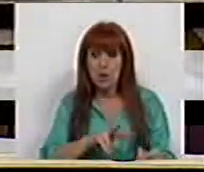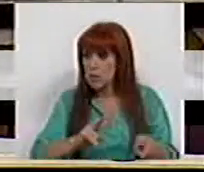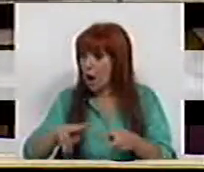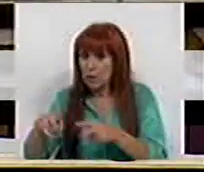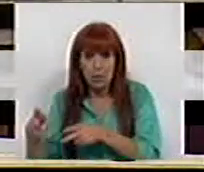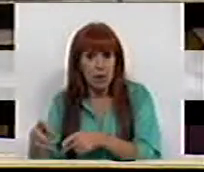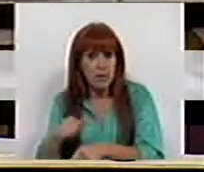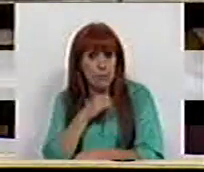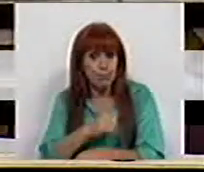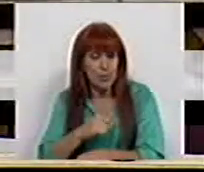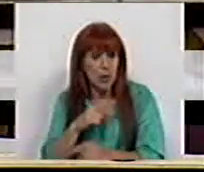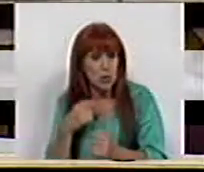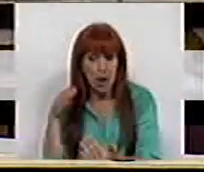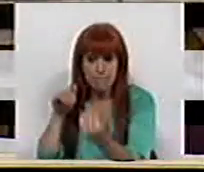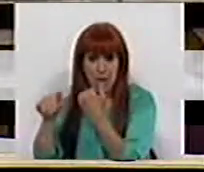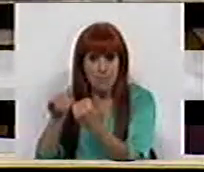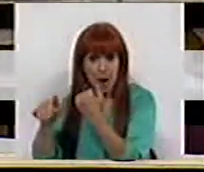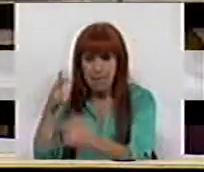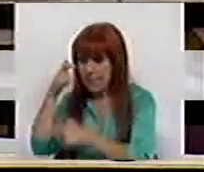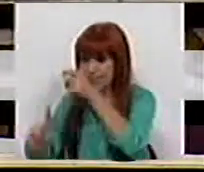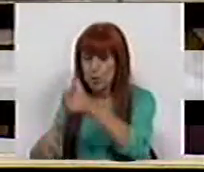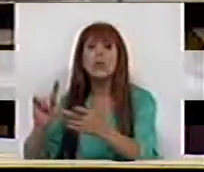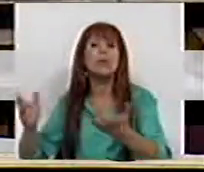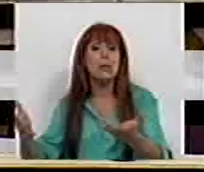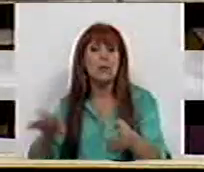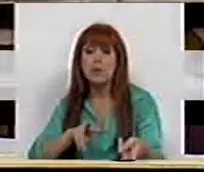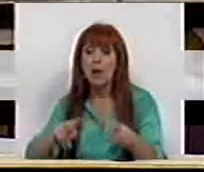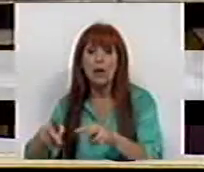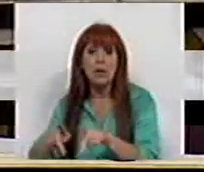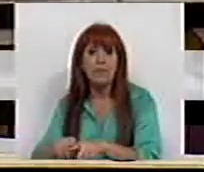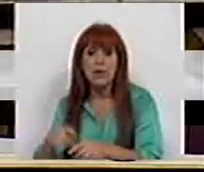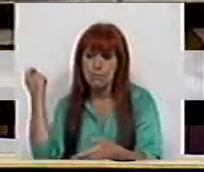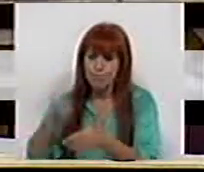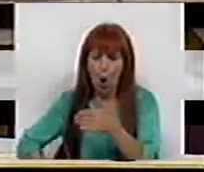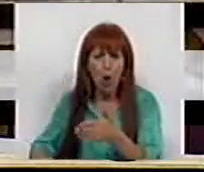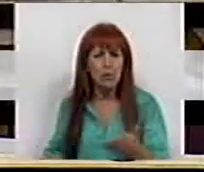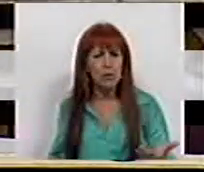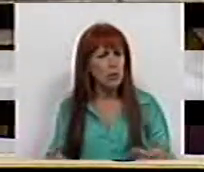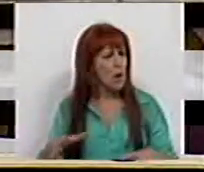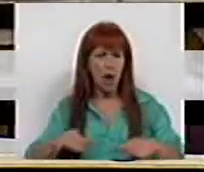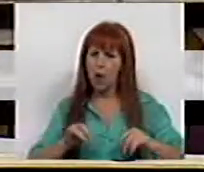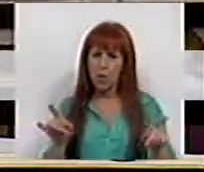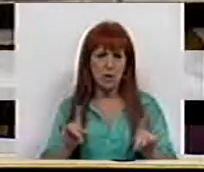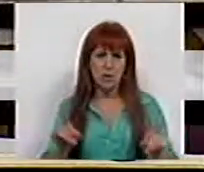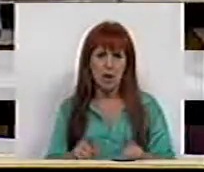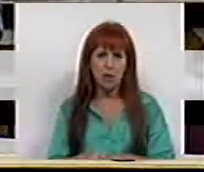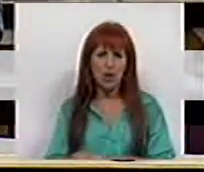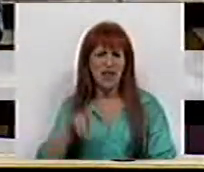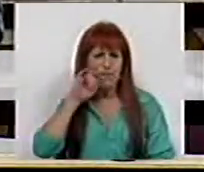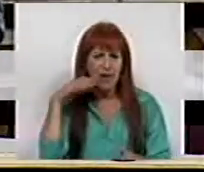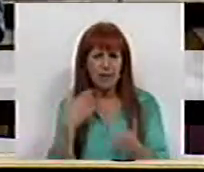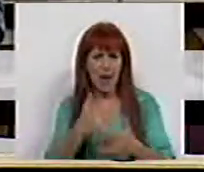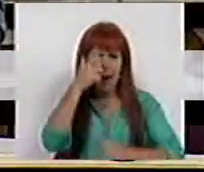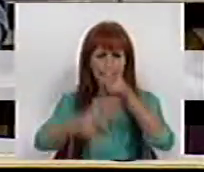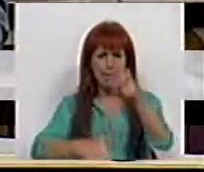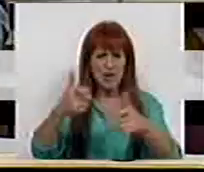alternativas viáveis para a mobilidade das populações são alternativas taxadas. Não aceitamos isso. Em defesa